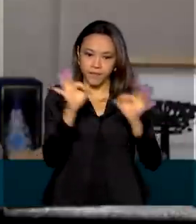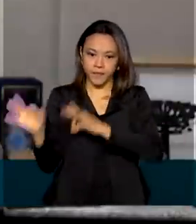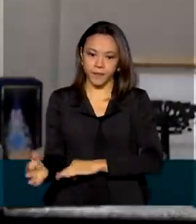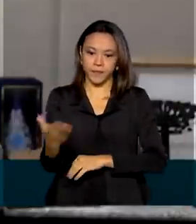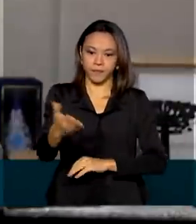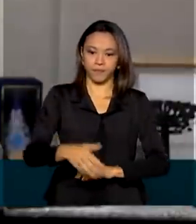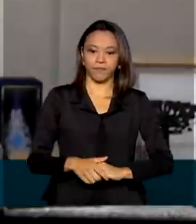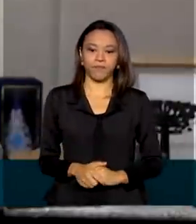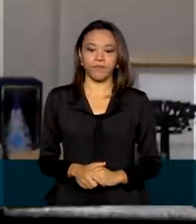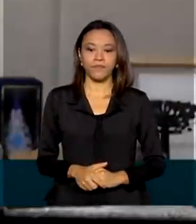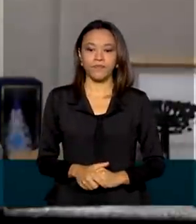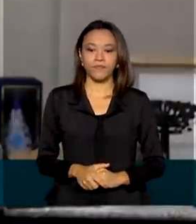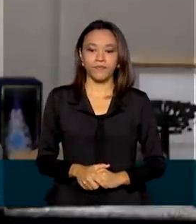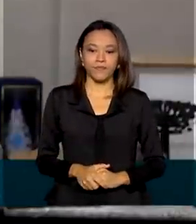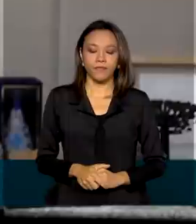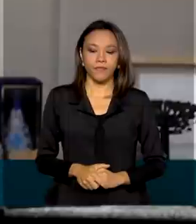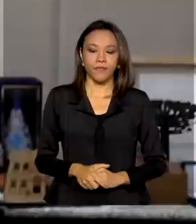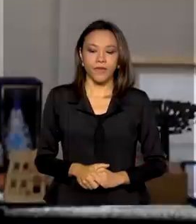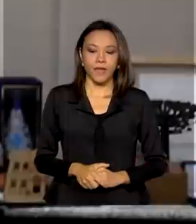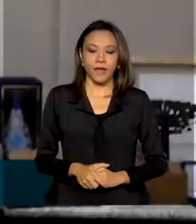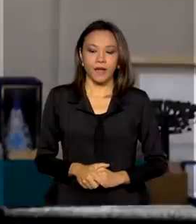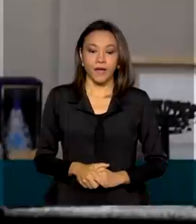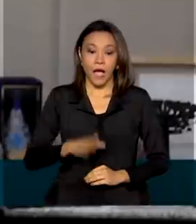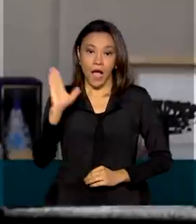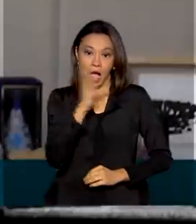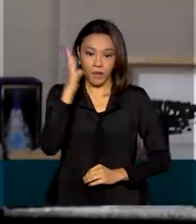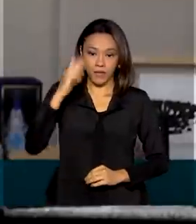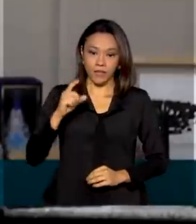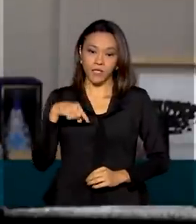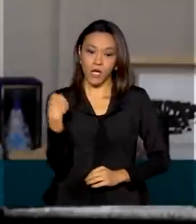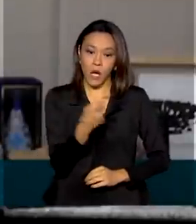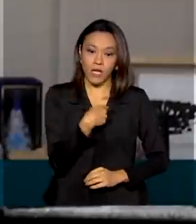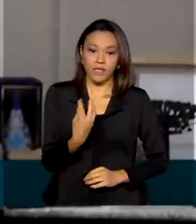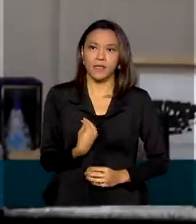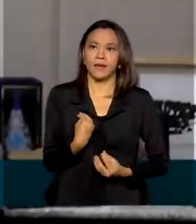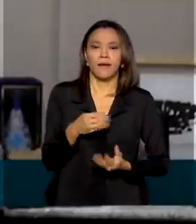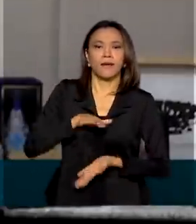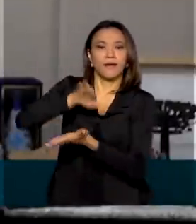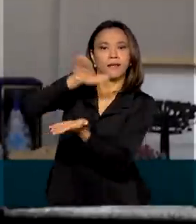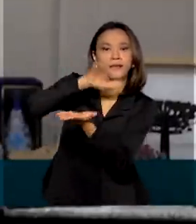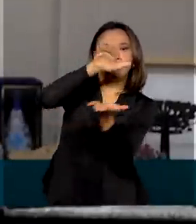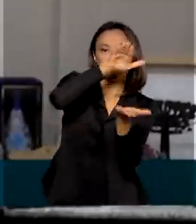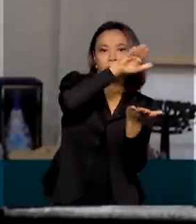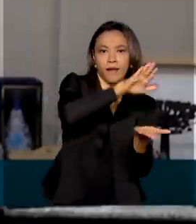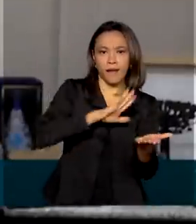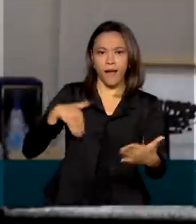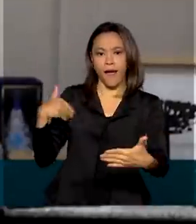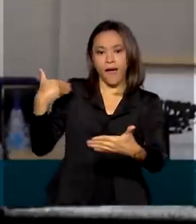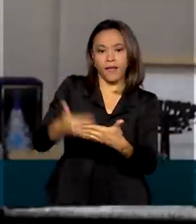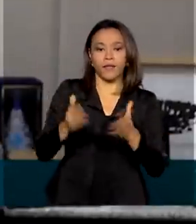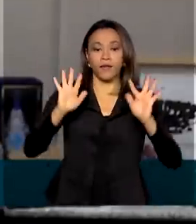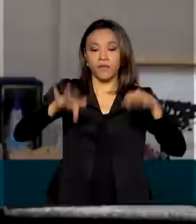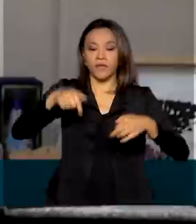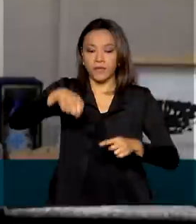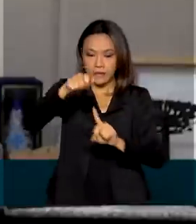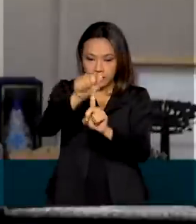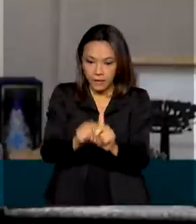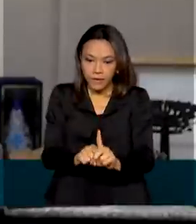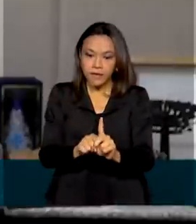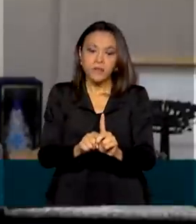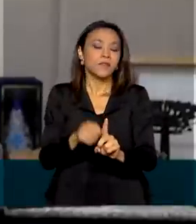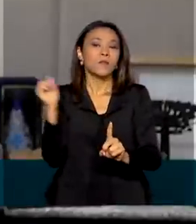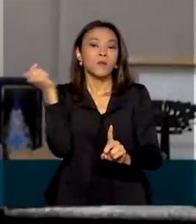Estamos avançando rapidamente com entregas semanais de novos lotes. Até o final deste mês chegaremos a